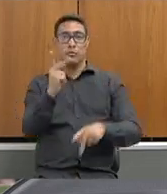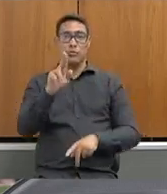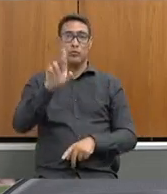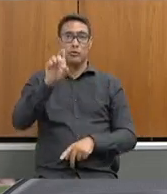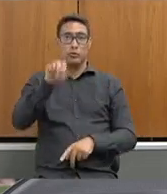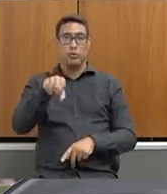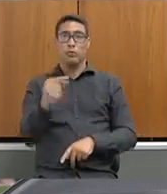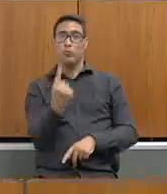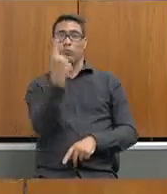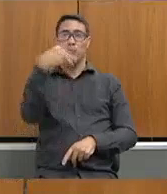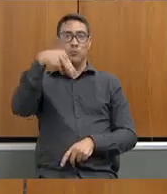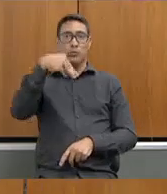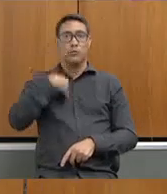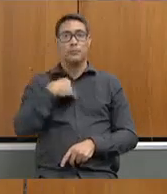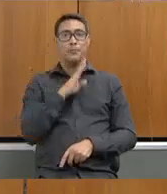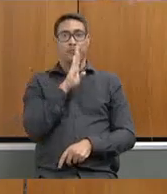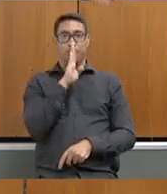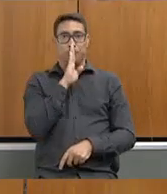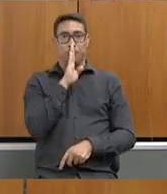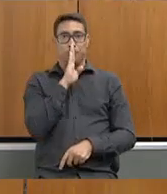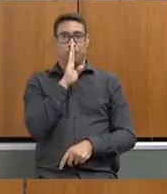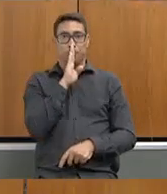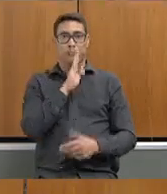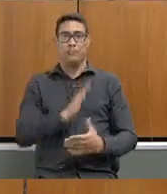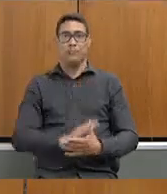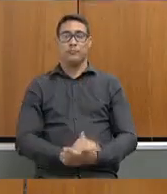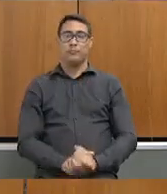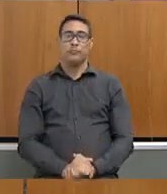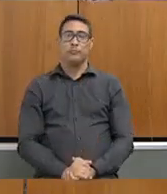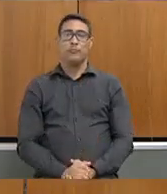minuto de silêncio. noss. noss.